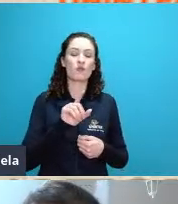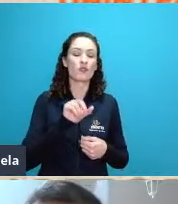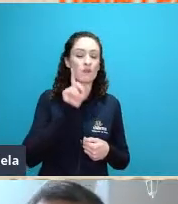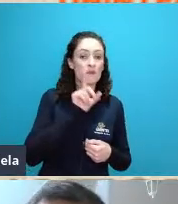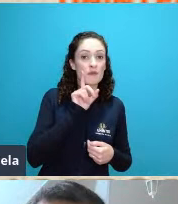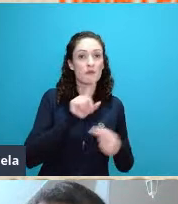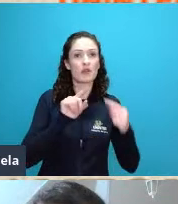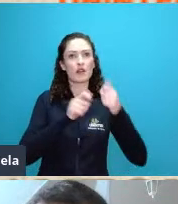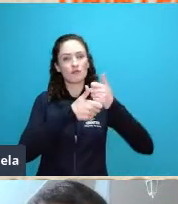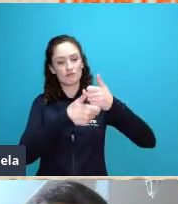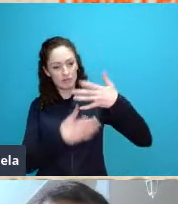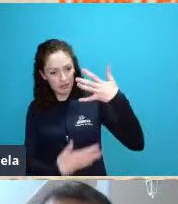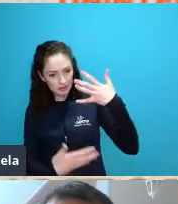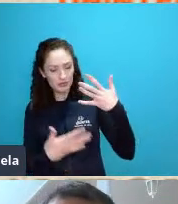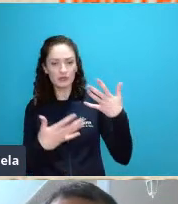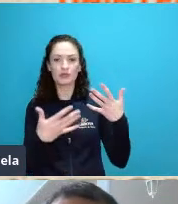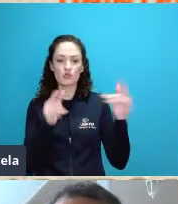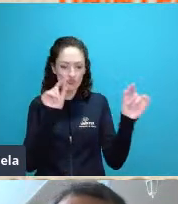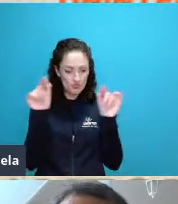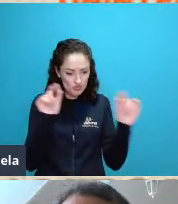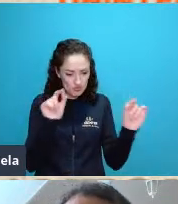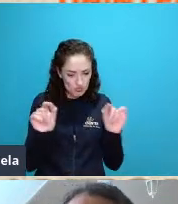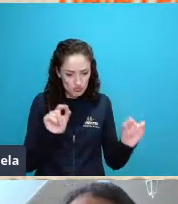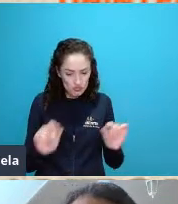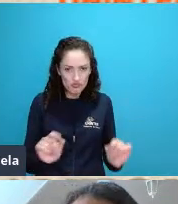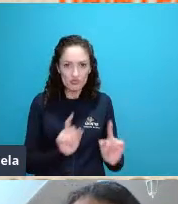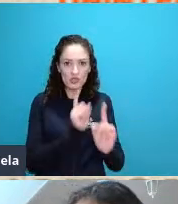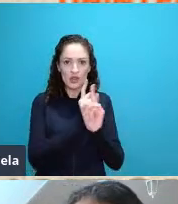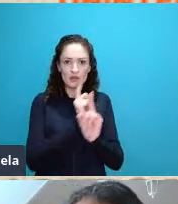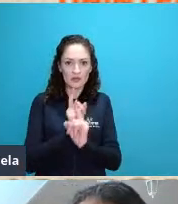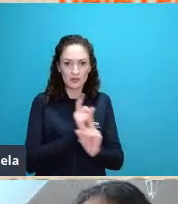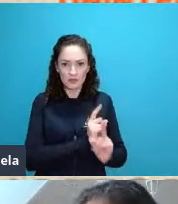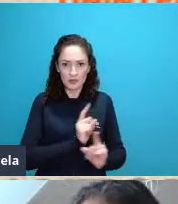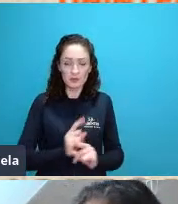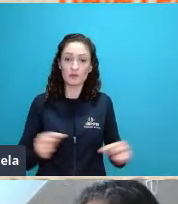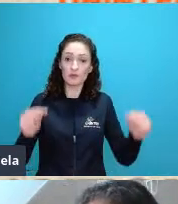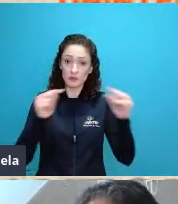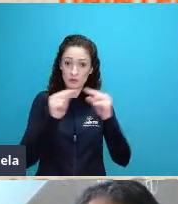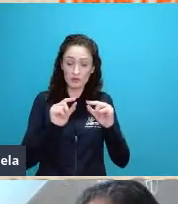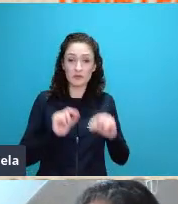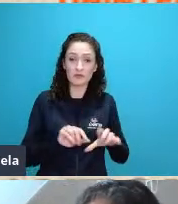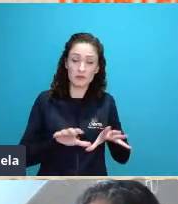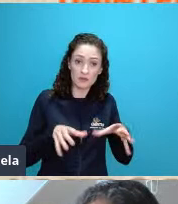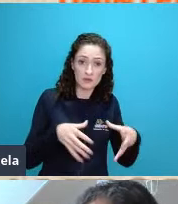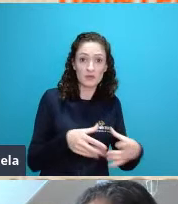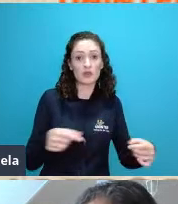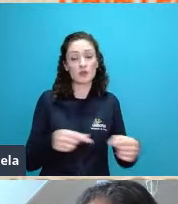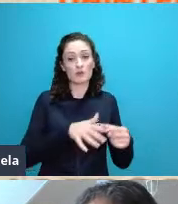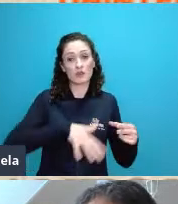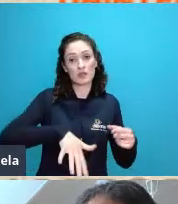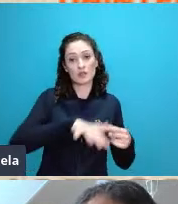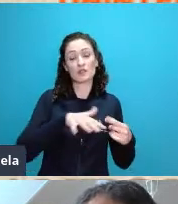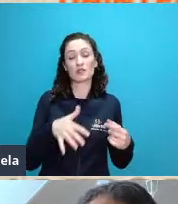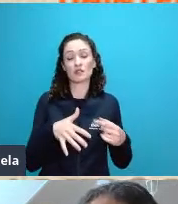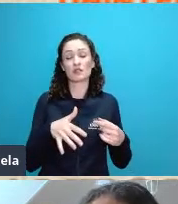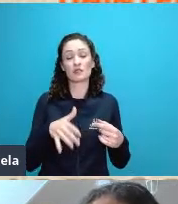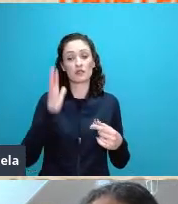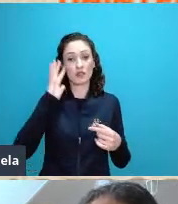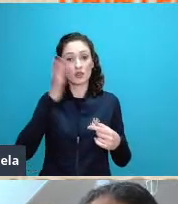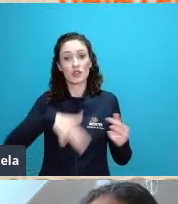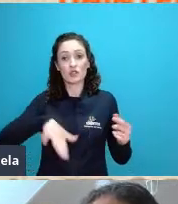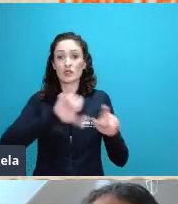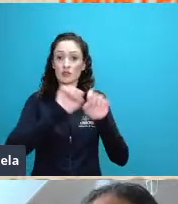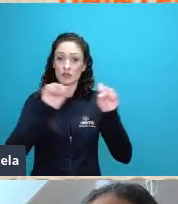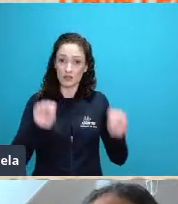inclusive coincide com um conjunto de postulados da própria teoria geral do sistema que eu falava há pouco e que ela